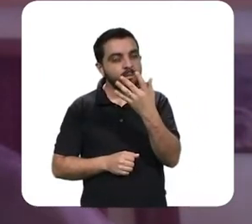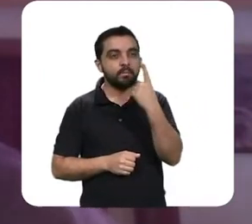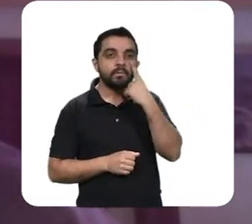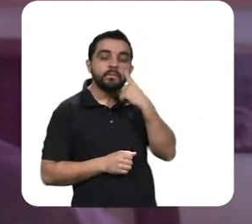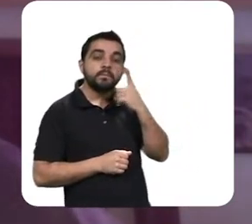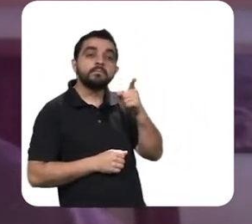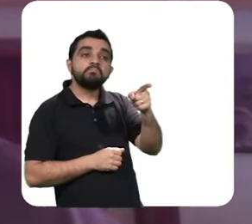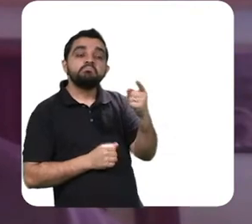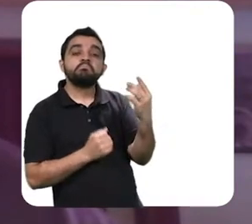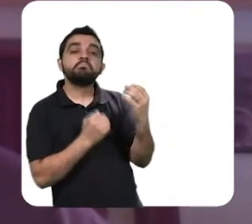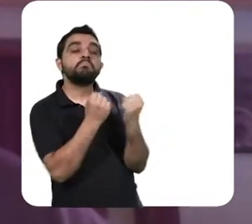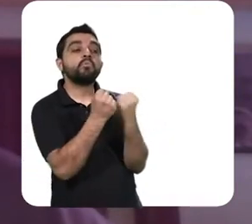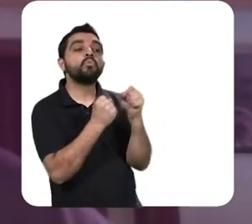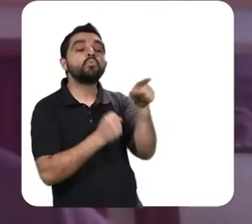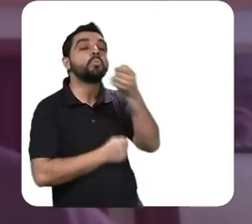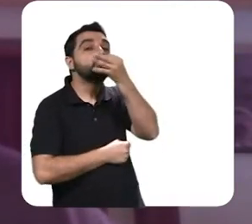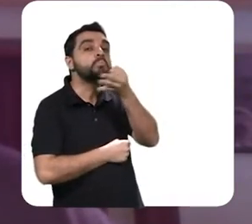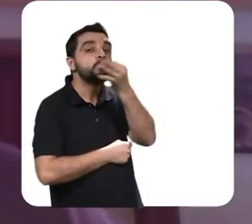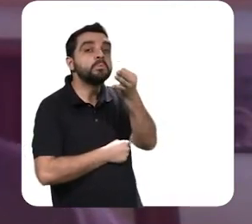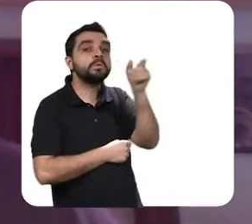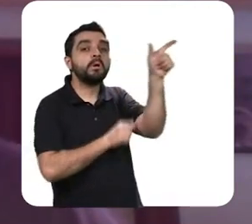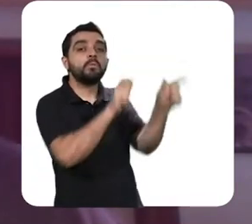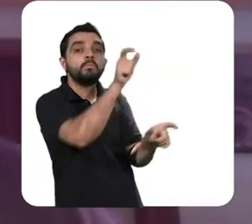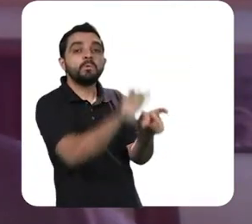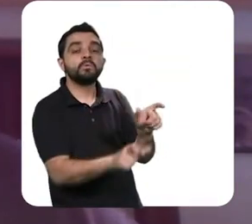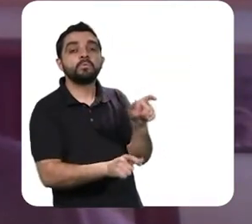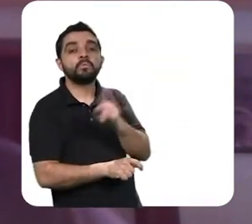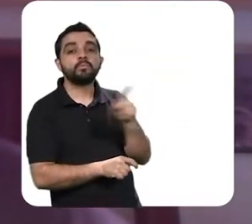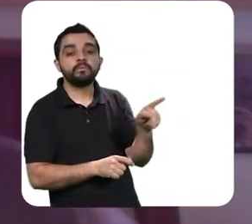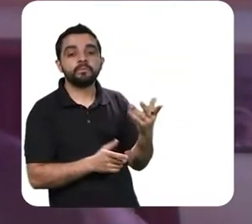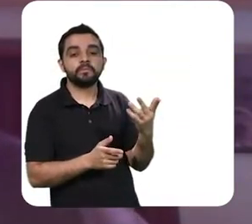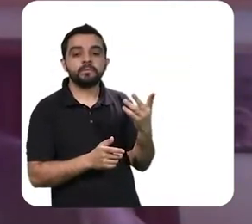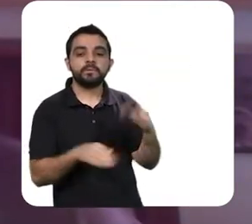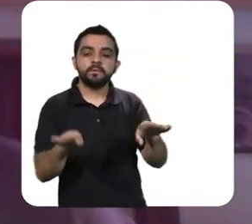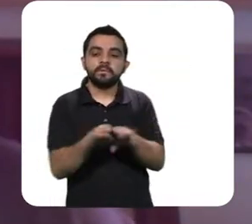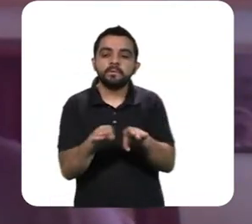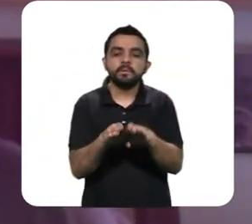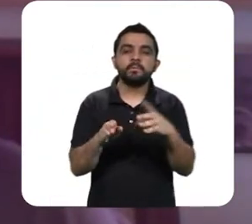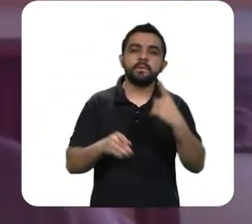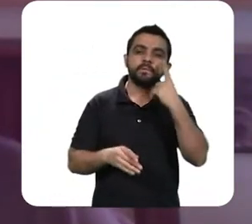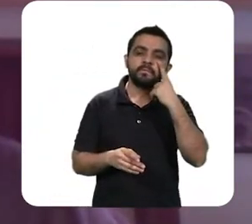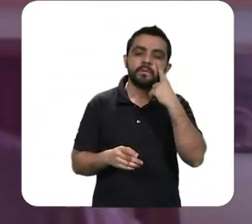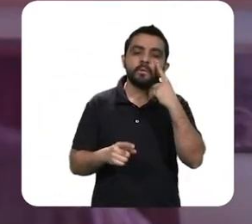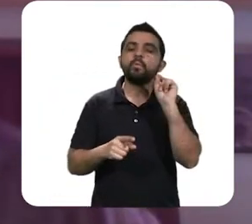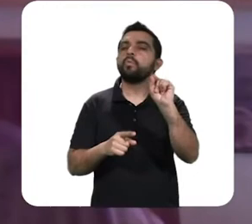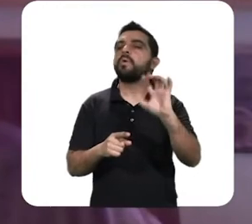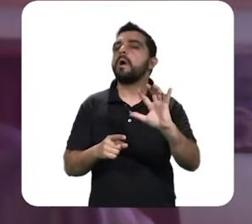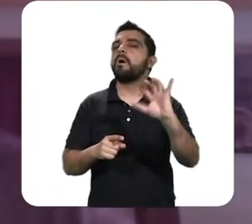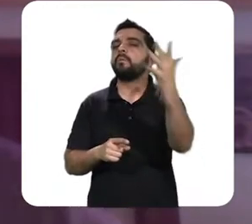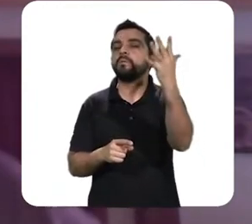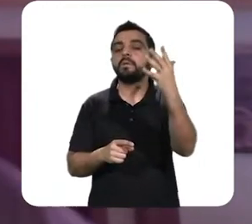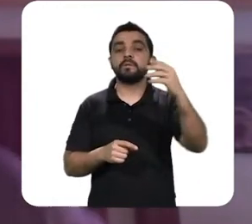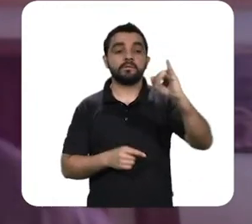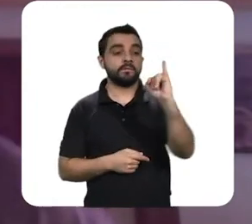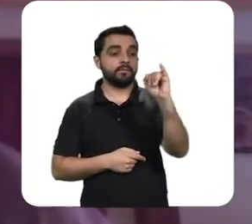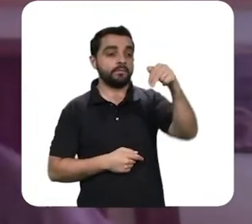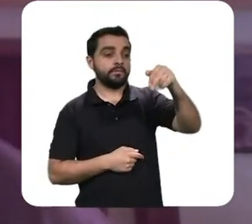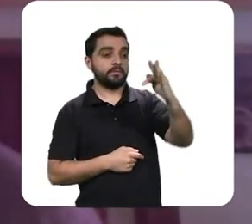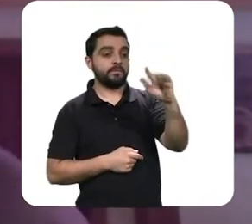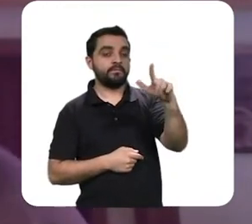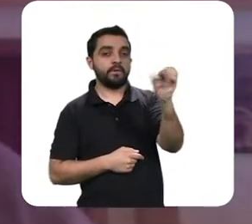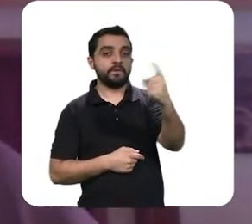gostaria muito que eles me atualizassem com relação ao debate sobre as causas da inflação e de que maneira